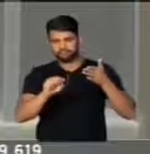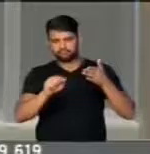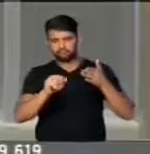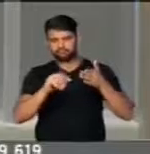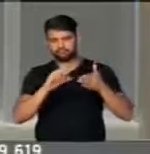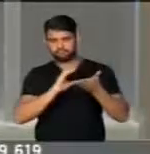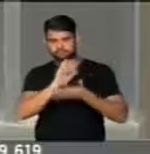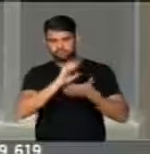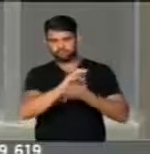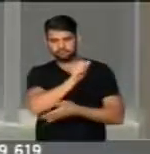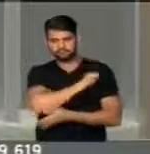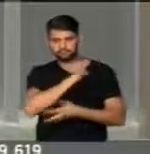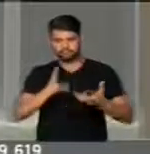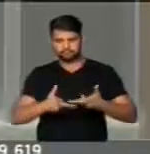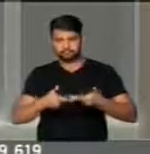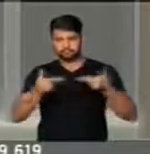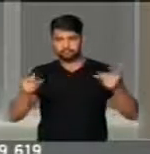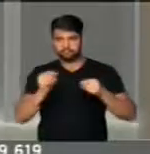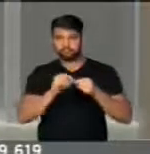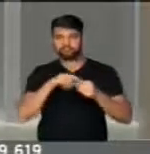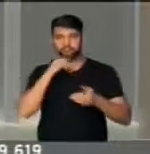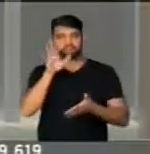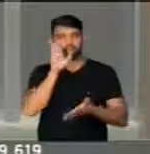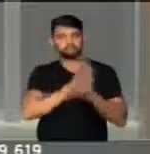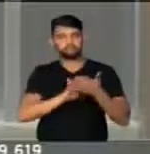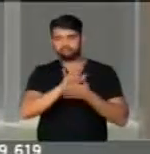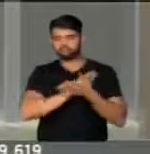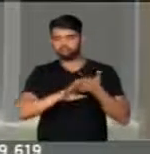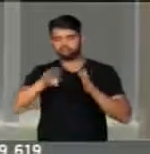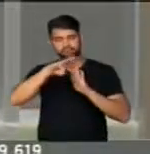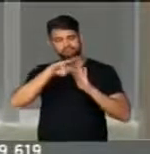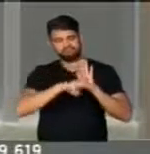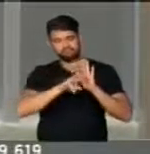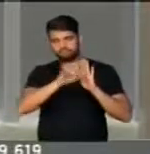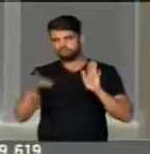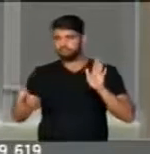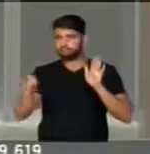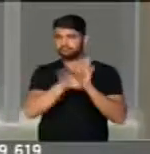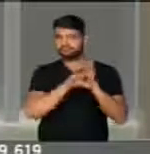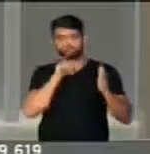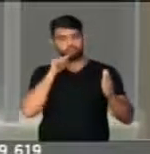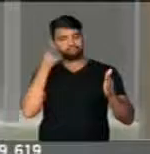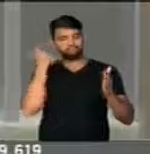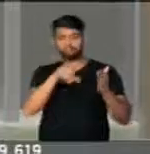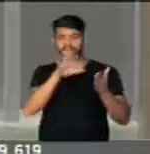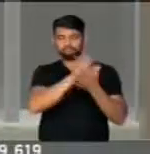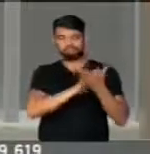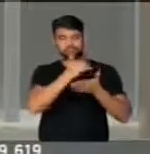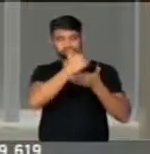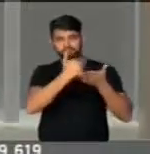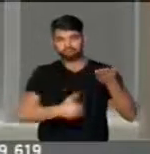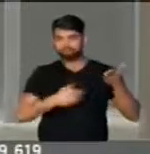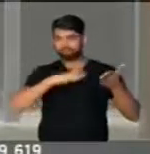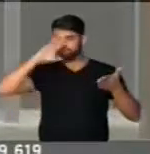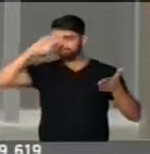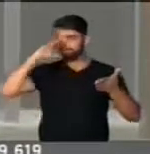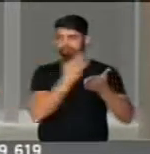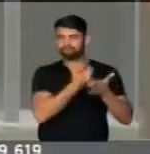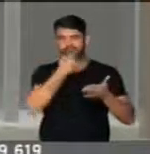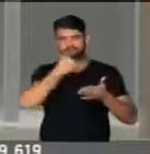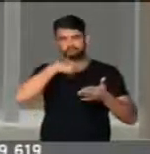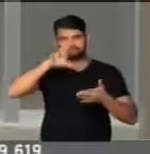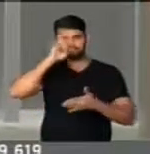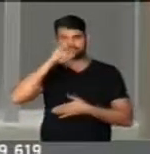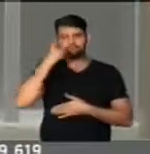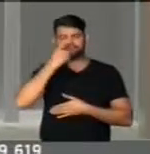o custo aluno, qualidade, nenhuma dessas metas foram atingidas. Acredito, senhores deputados,